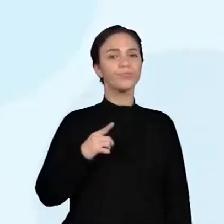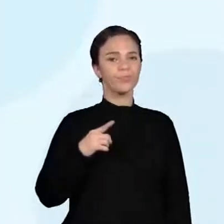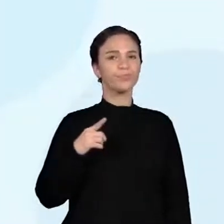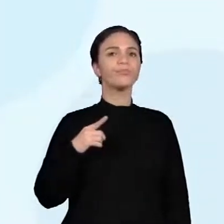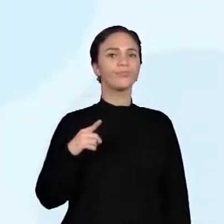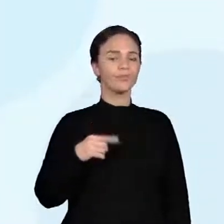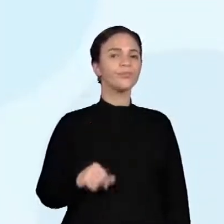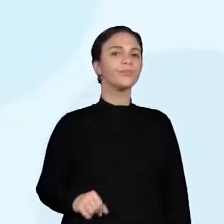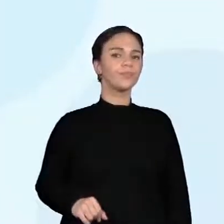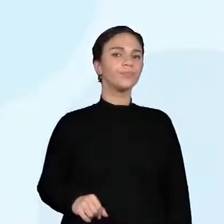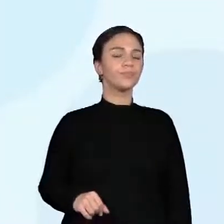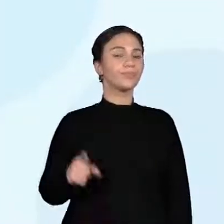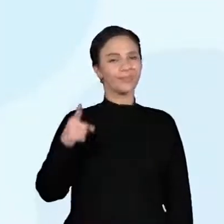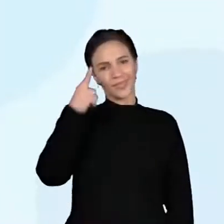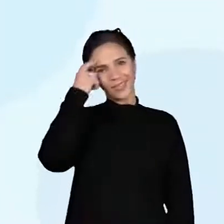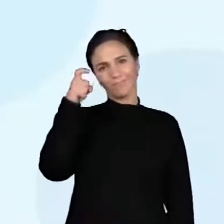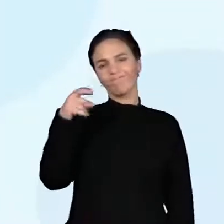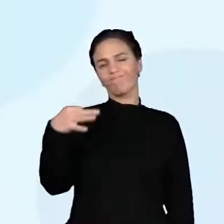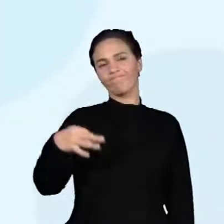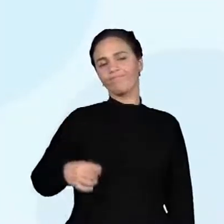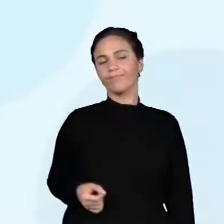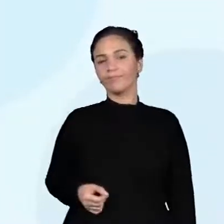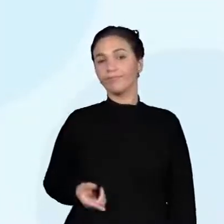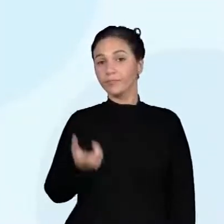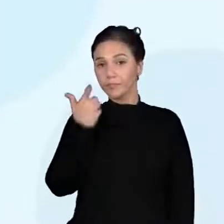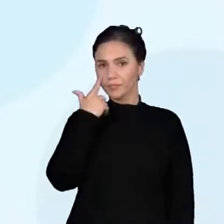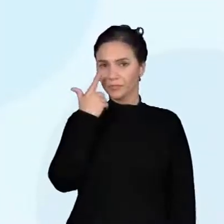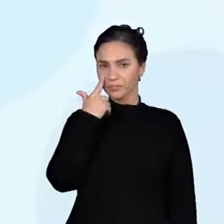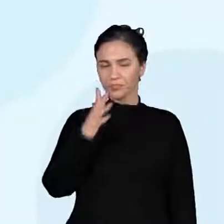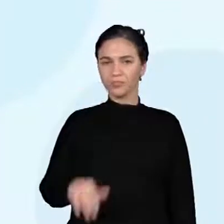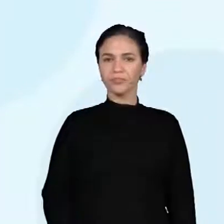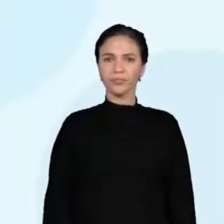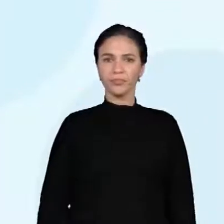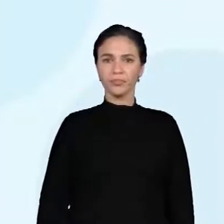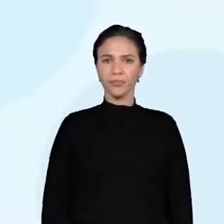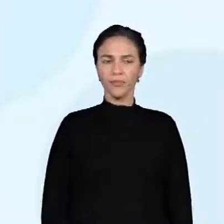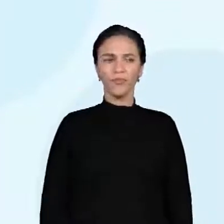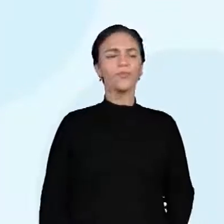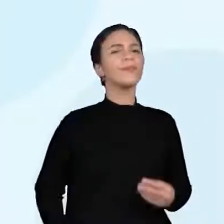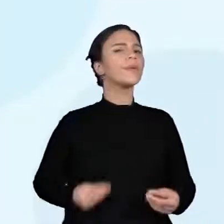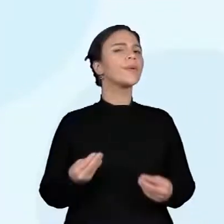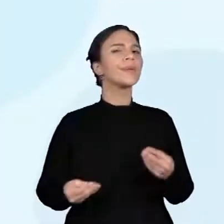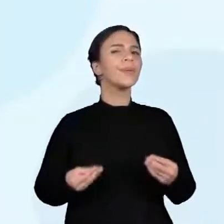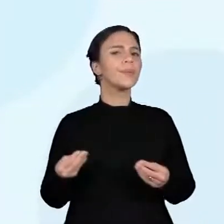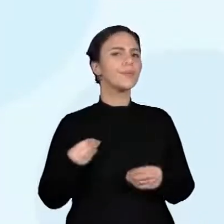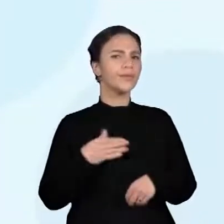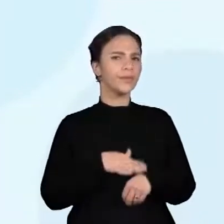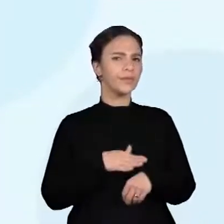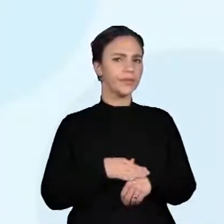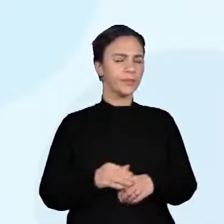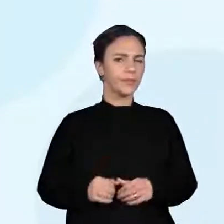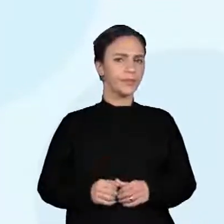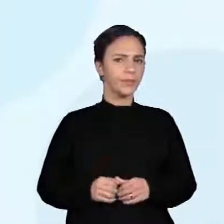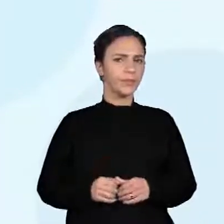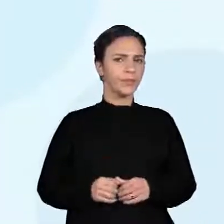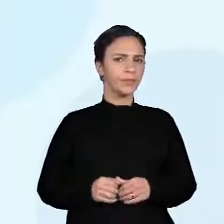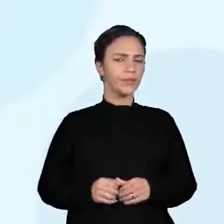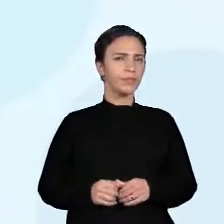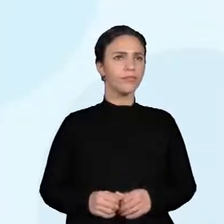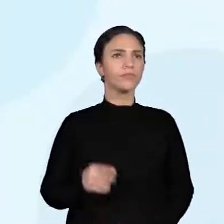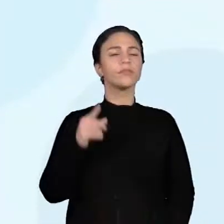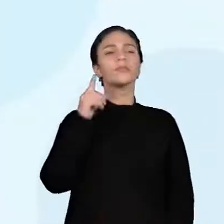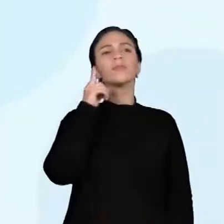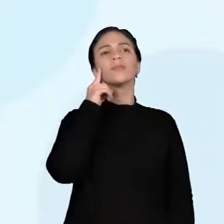Tirei todas as ideias de lá. Olha só, gente. Como que nós vamos fazer aqui? Nós temos o 1